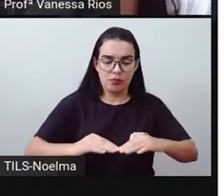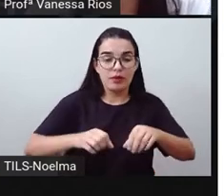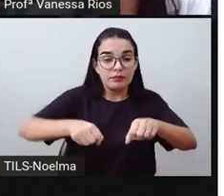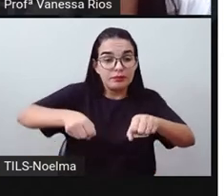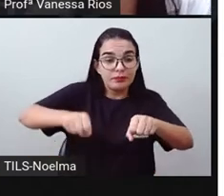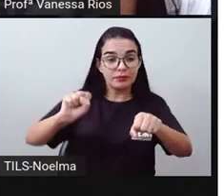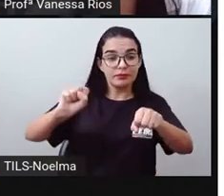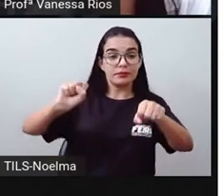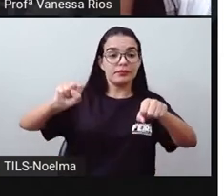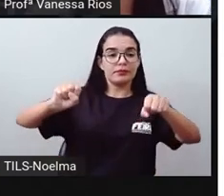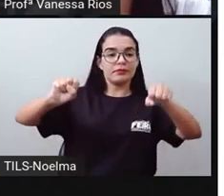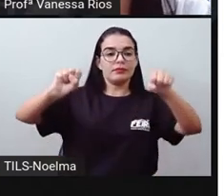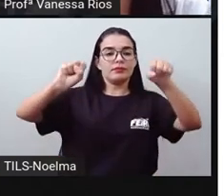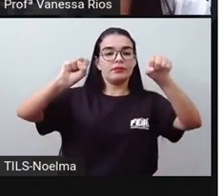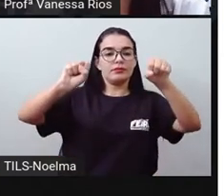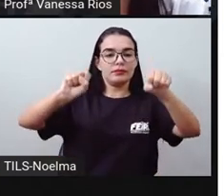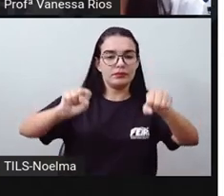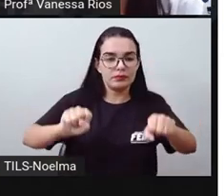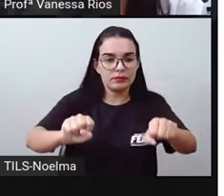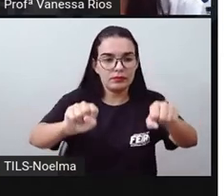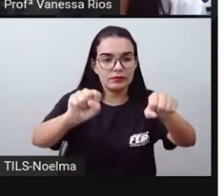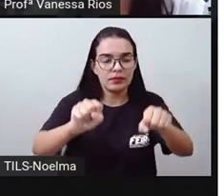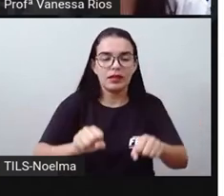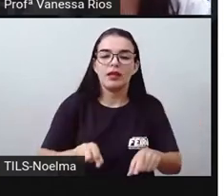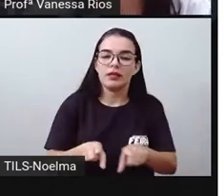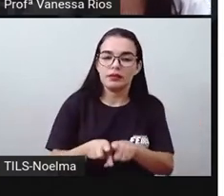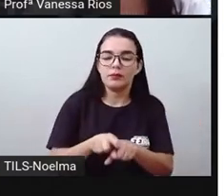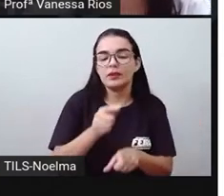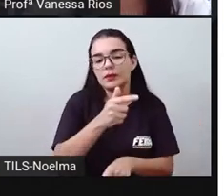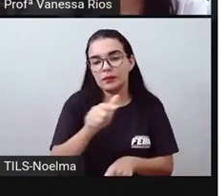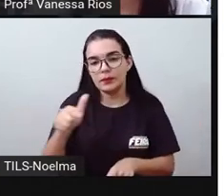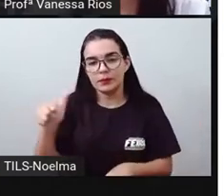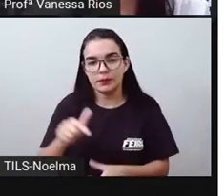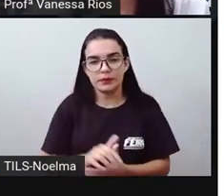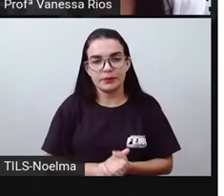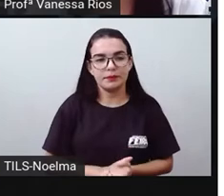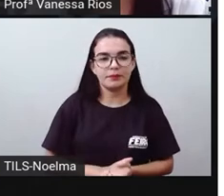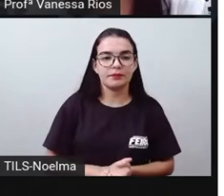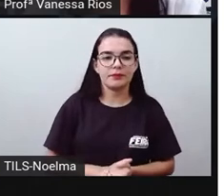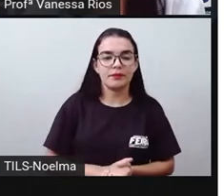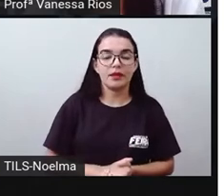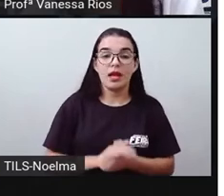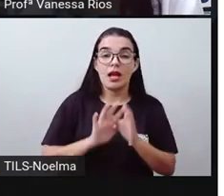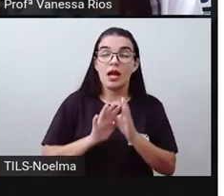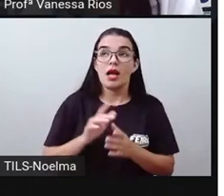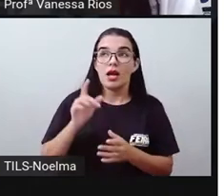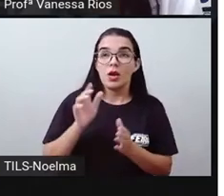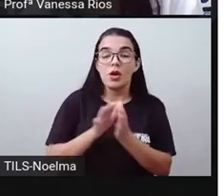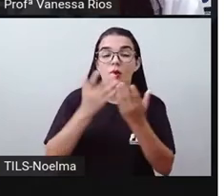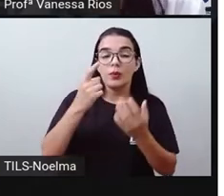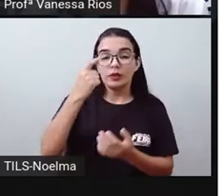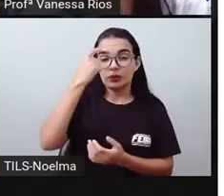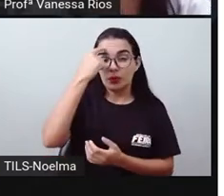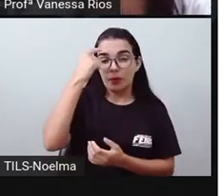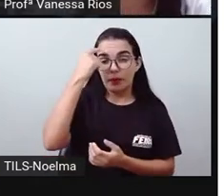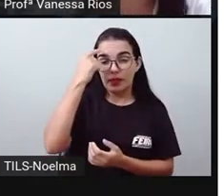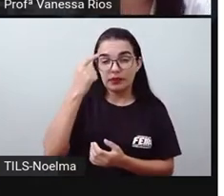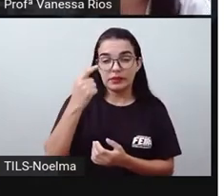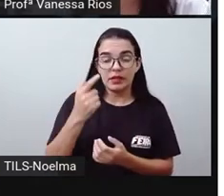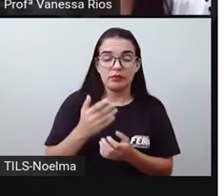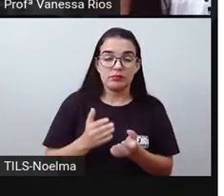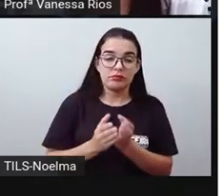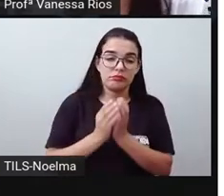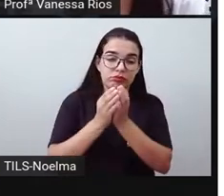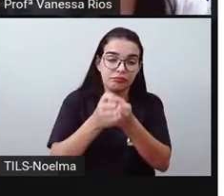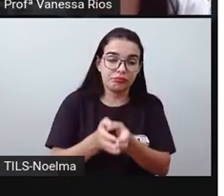Quando a gente fala em transporte aí mais antigo, é quando se pensa aí em criação de instrumentos para transporte,